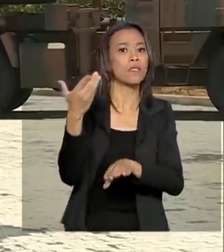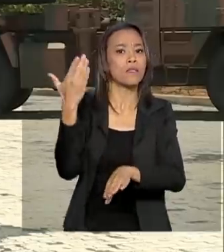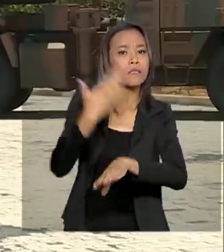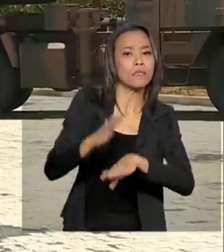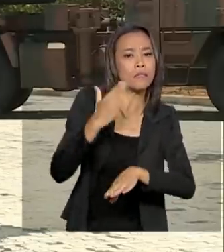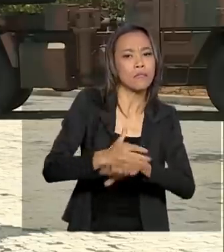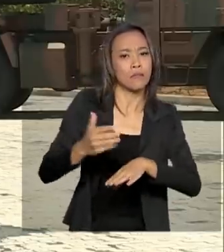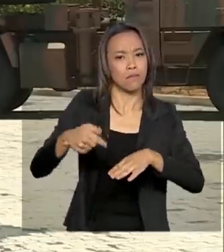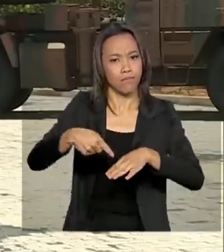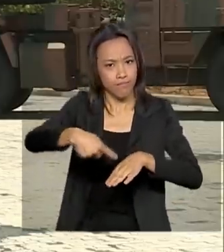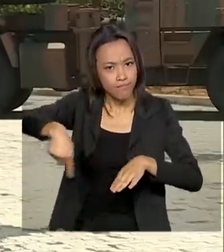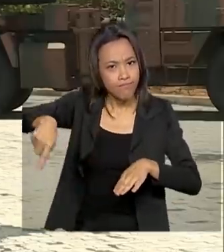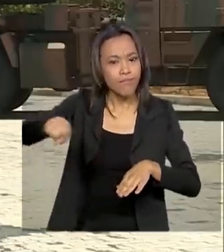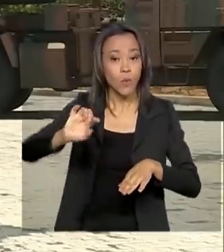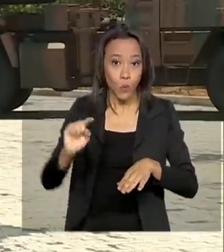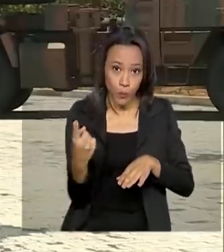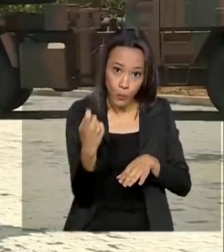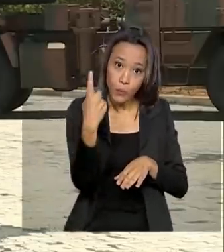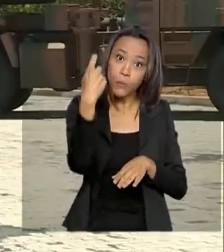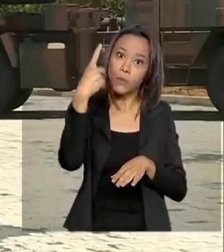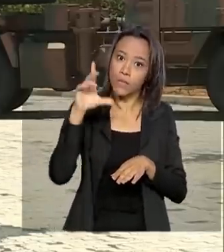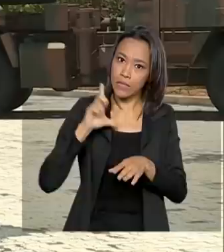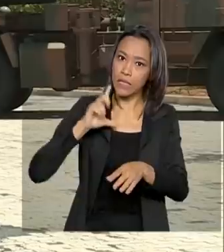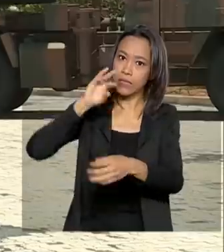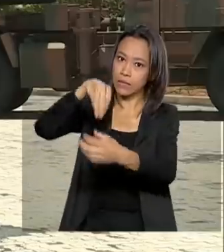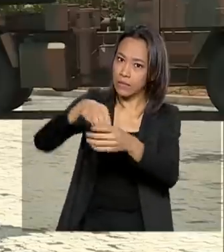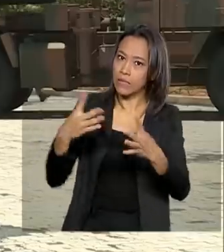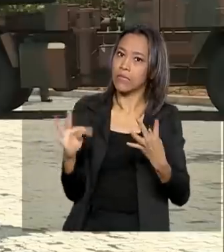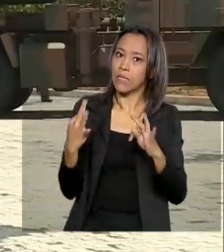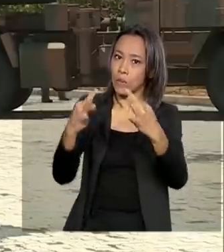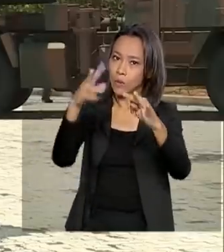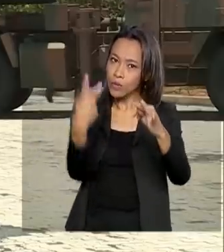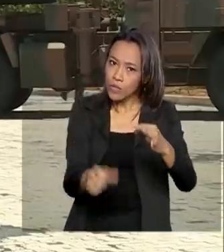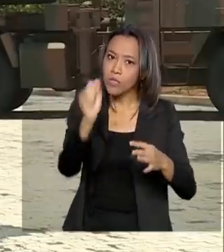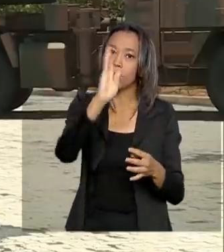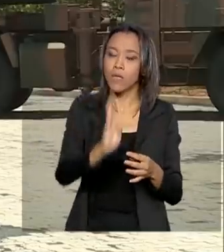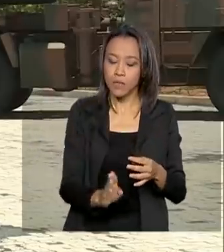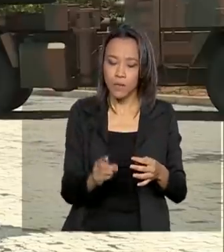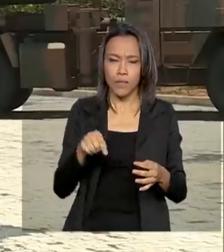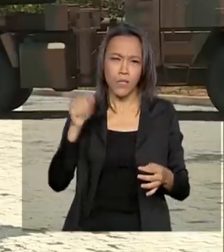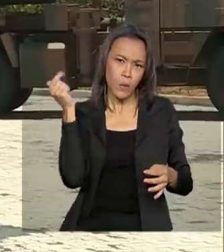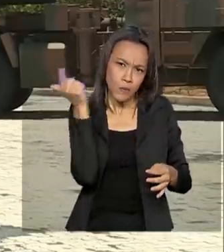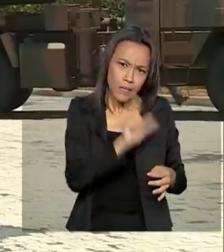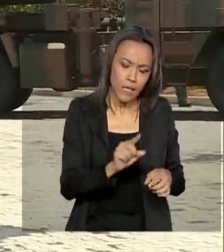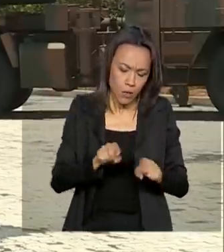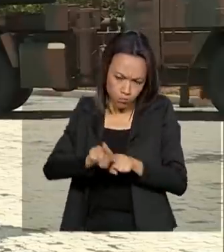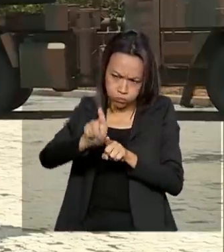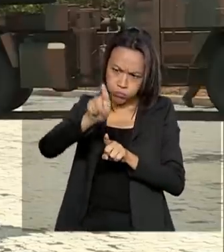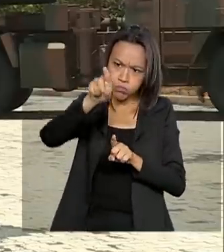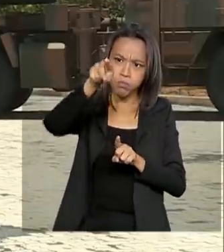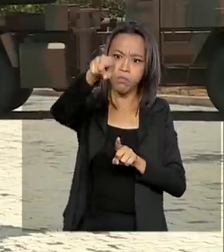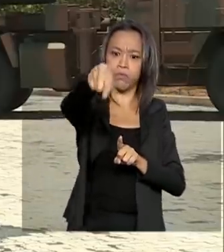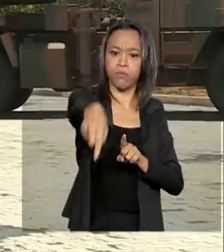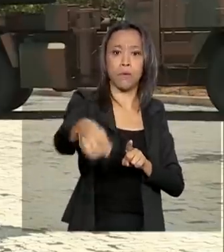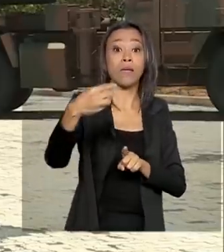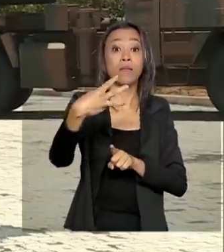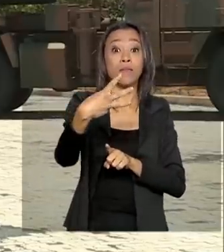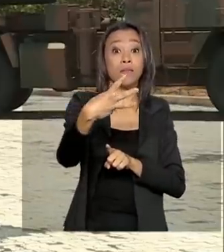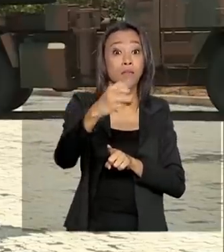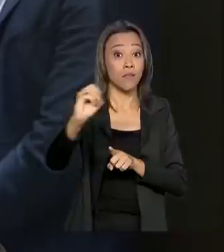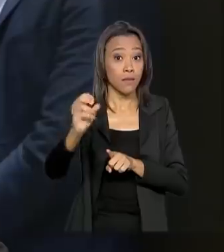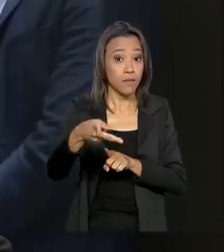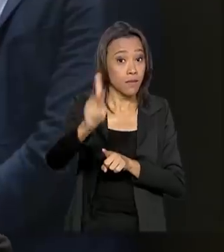o Cruzeiro, primeiro e único com tecnologia 100% nacional e que consegue alcançar 300 quilômetros de